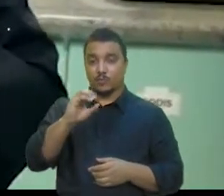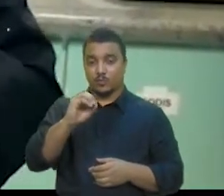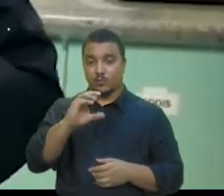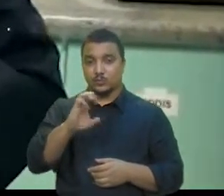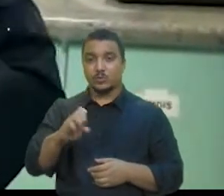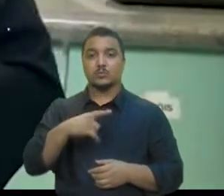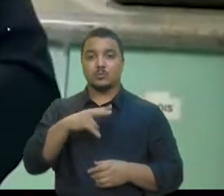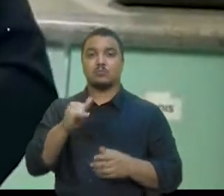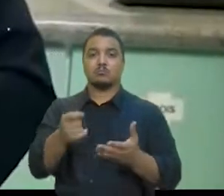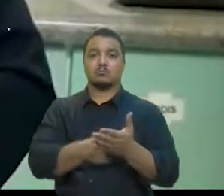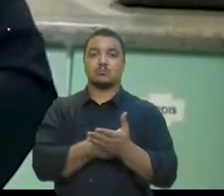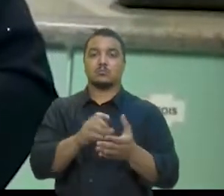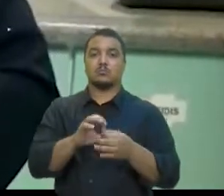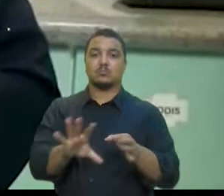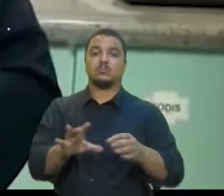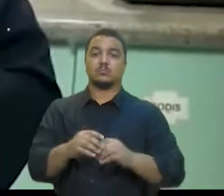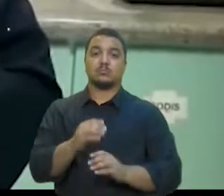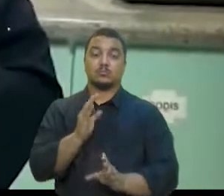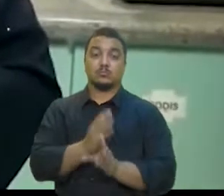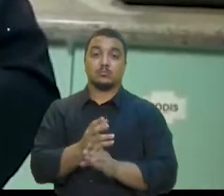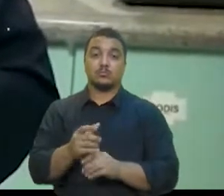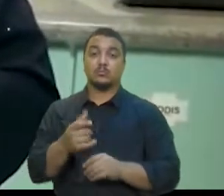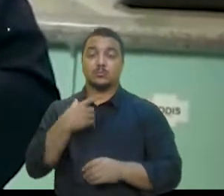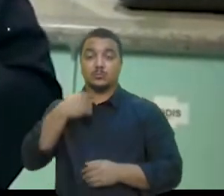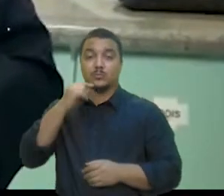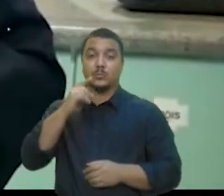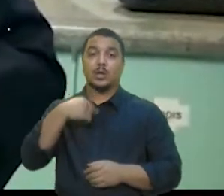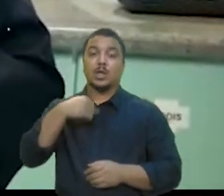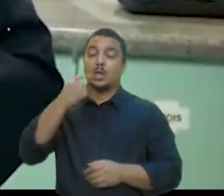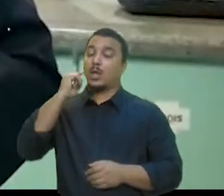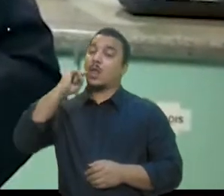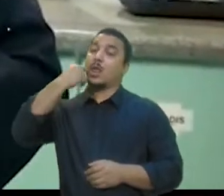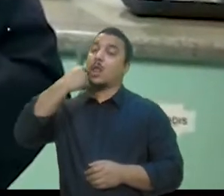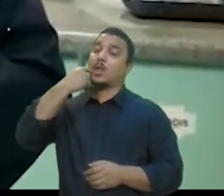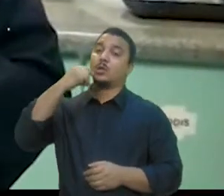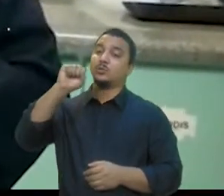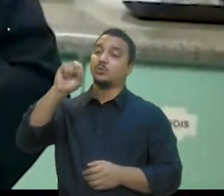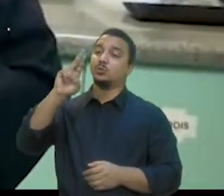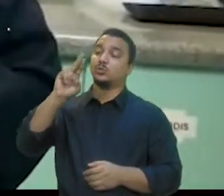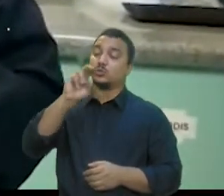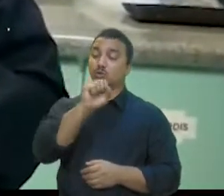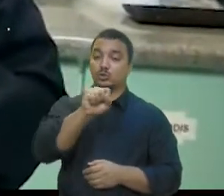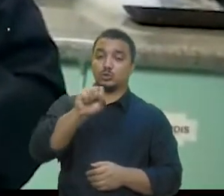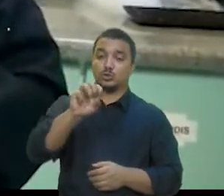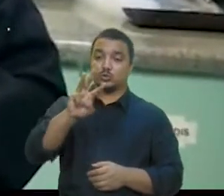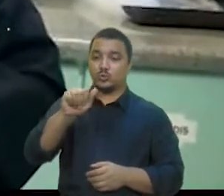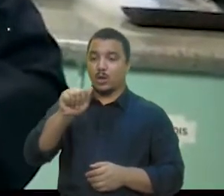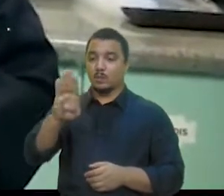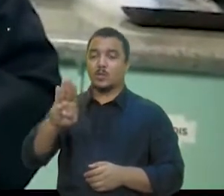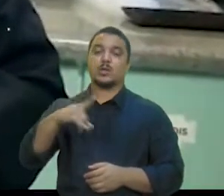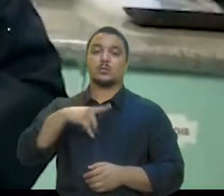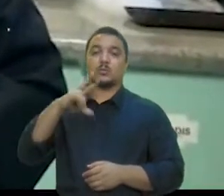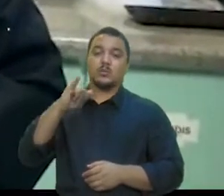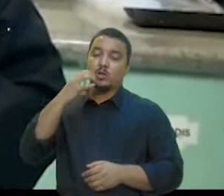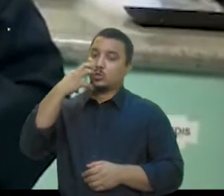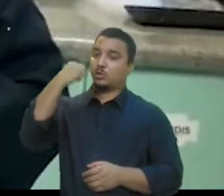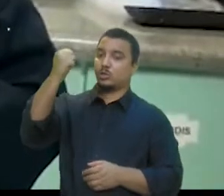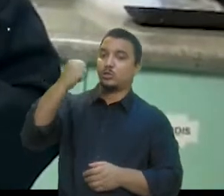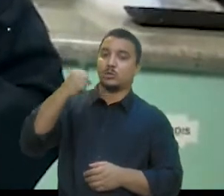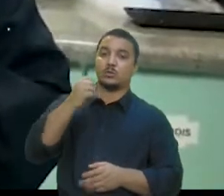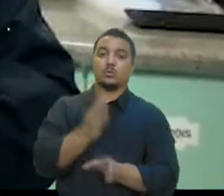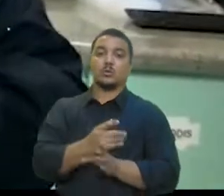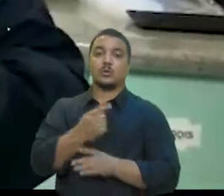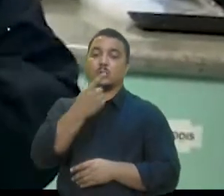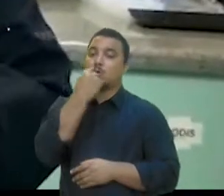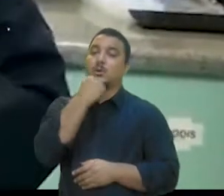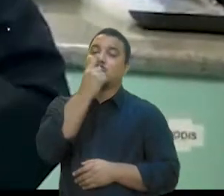e por meio da técnica de coleta com suaves, esse material genético coletado por meio da mucosa vocal,